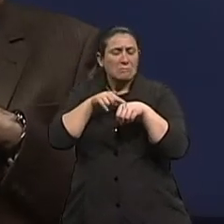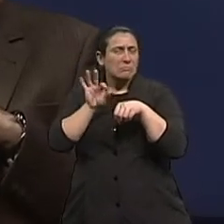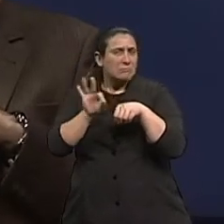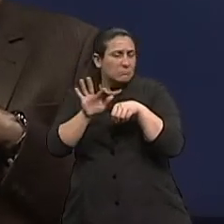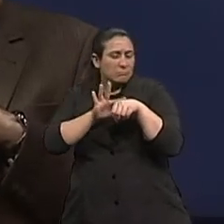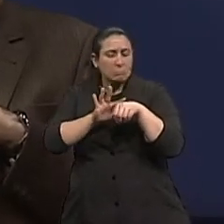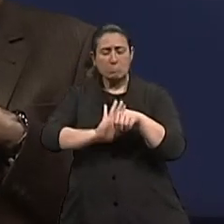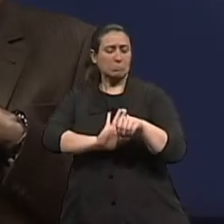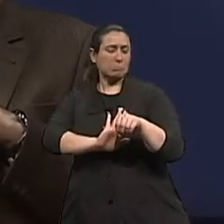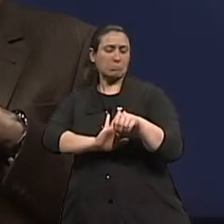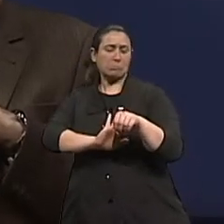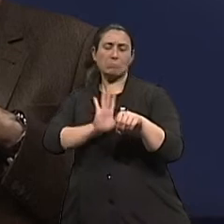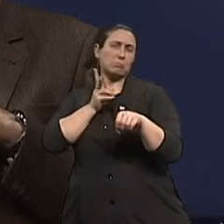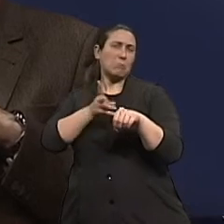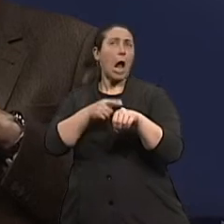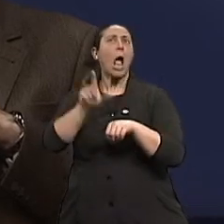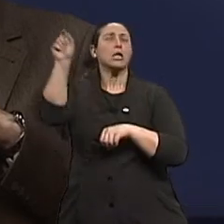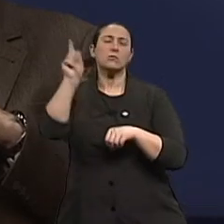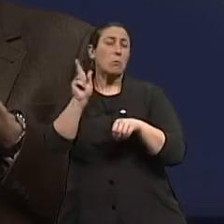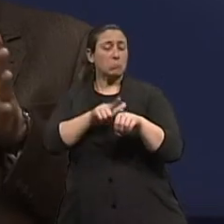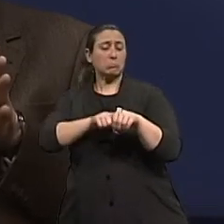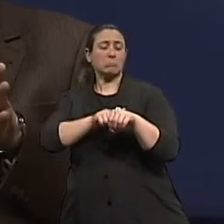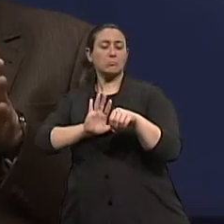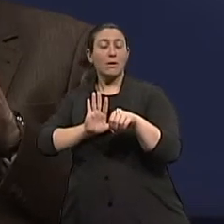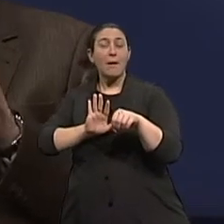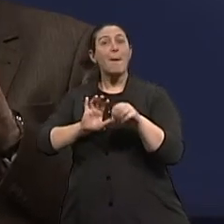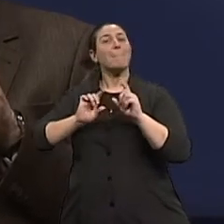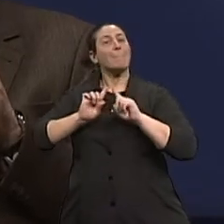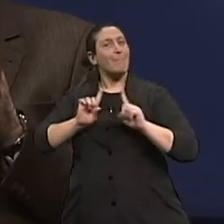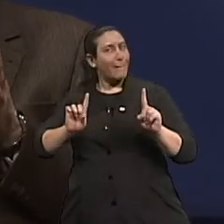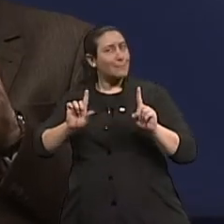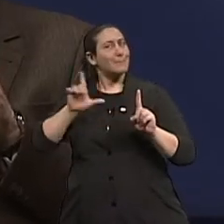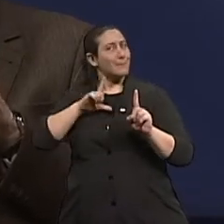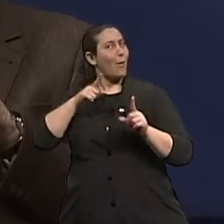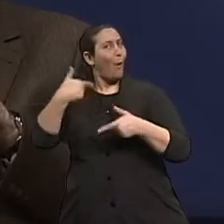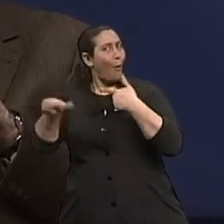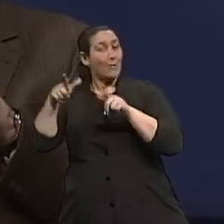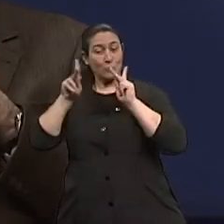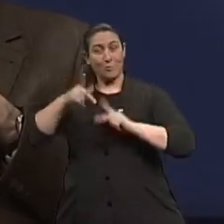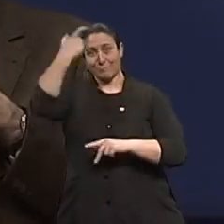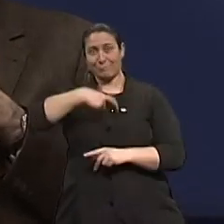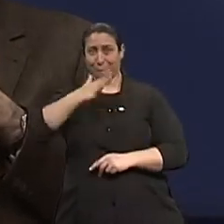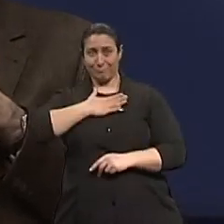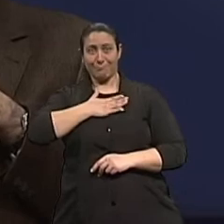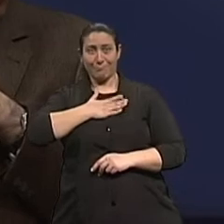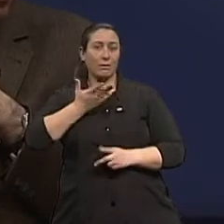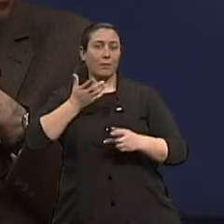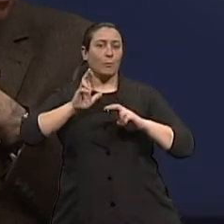que não vão se transformar num câncer. Uhum, certo. E os outros que têm alguma possibilidade de serem